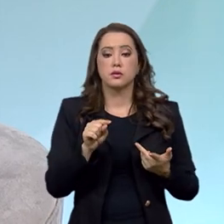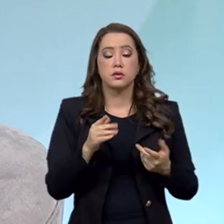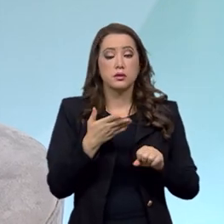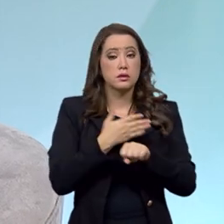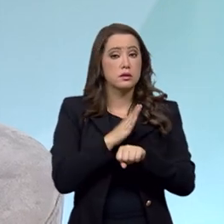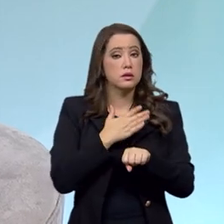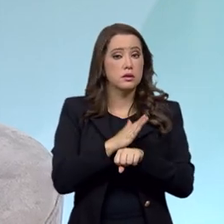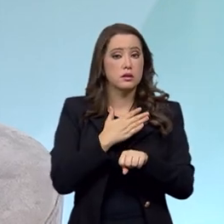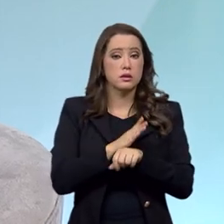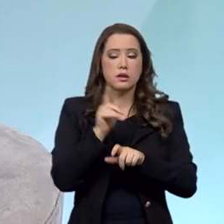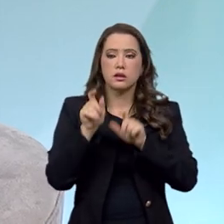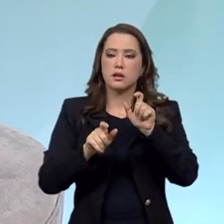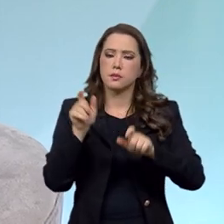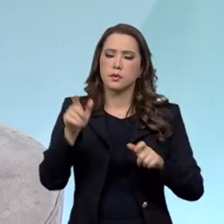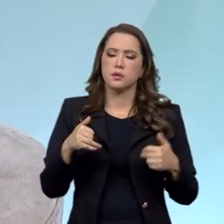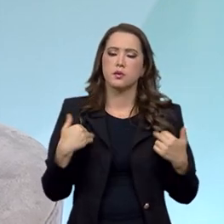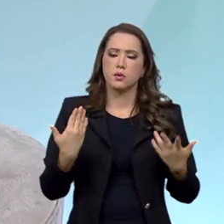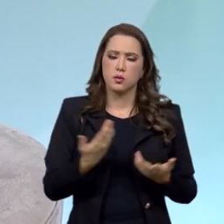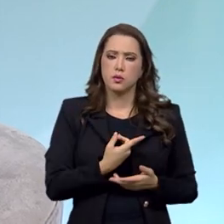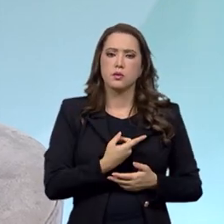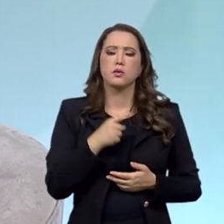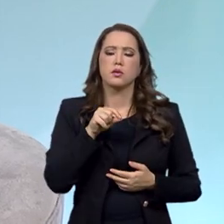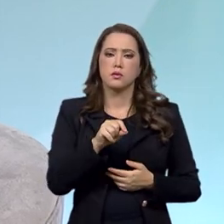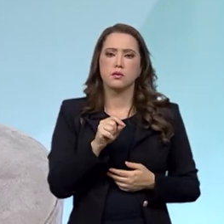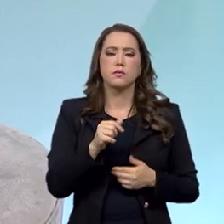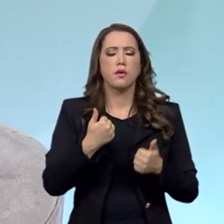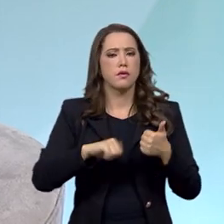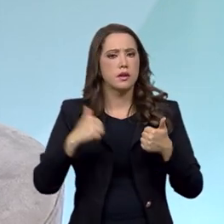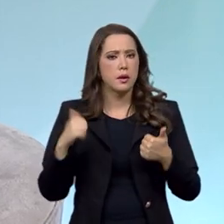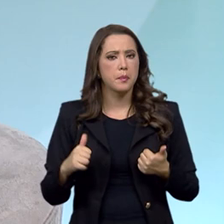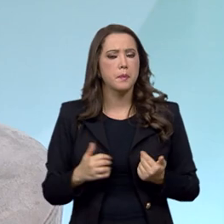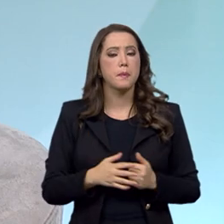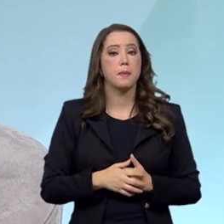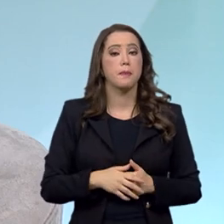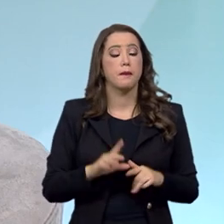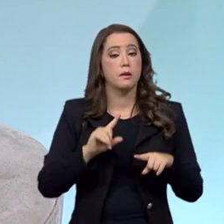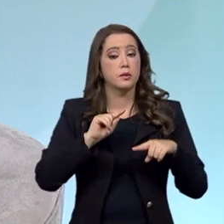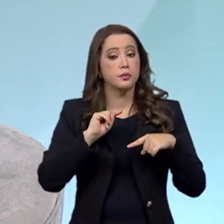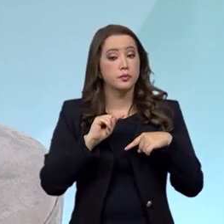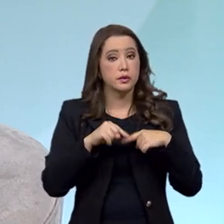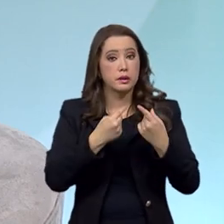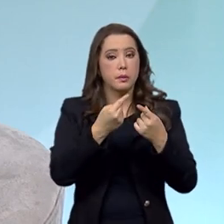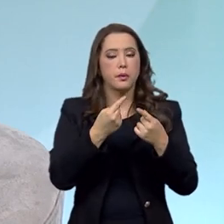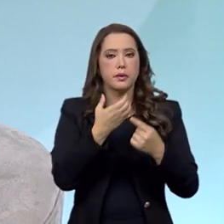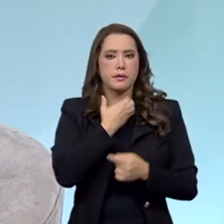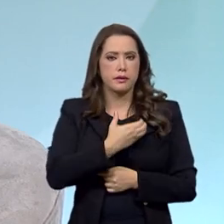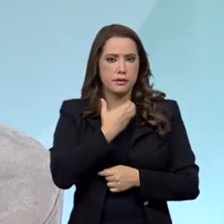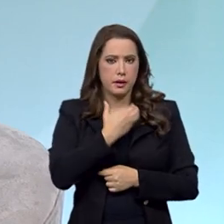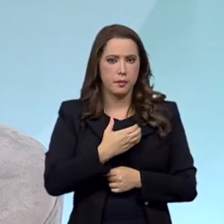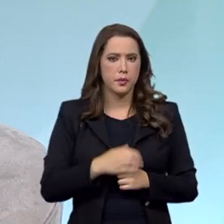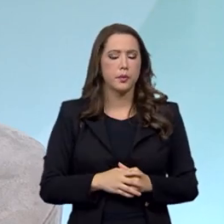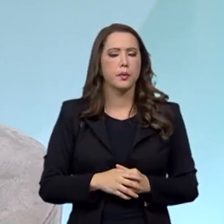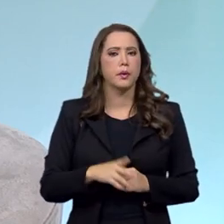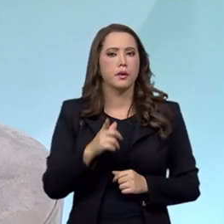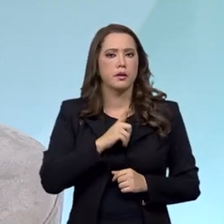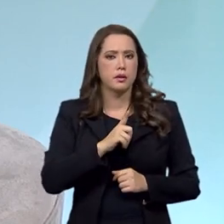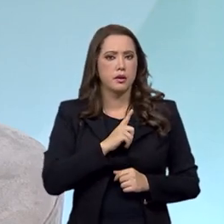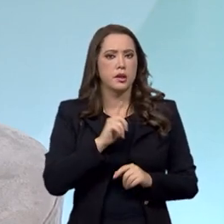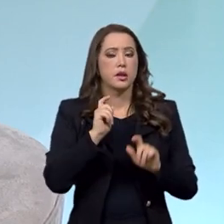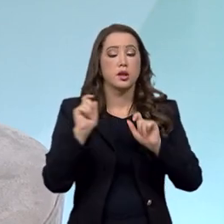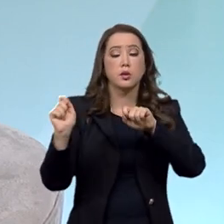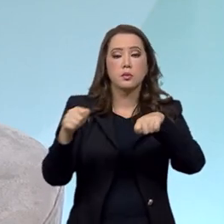capacitar as pessoas que vão trabalhar com essa avaliação. E, a partir de dezembro, tendo feita essa